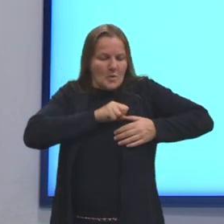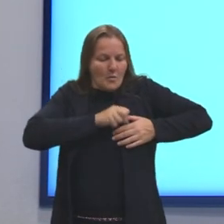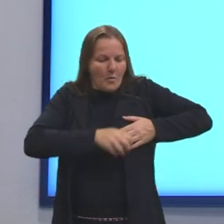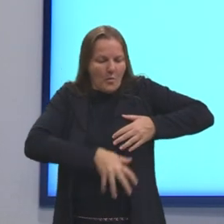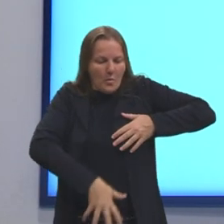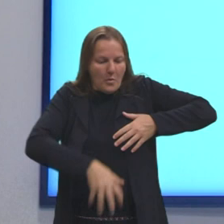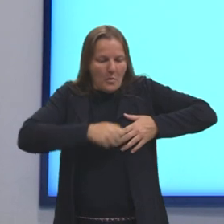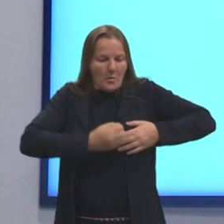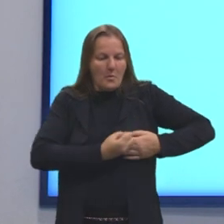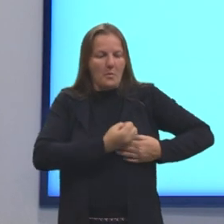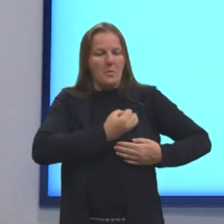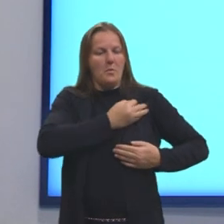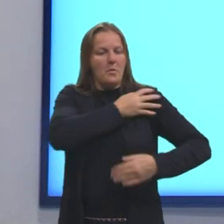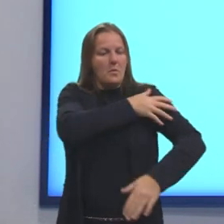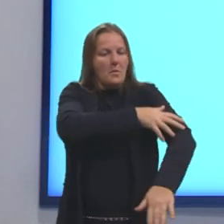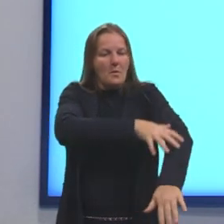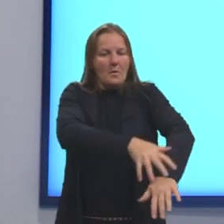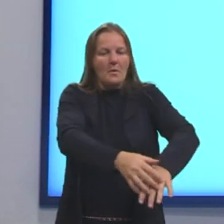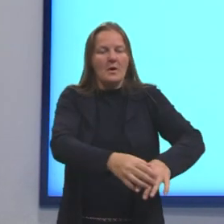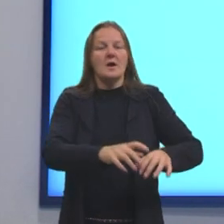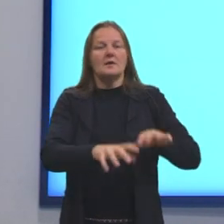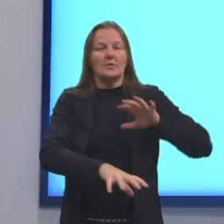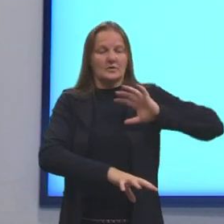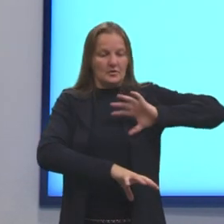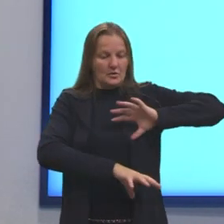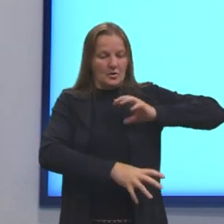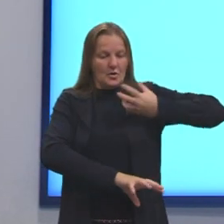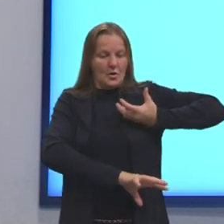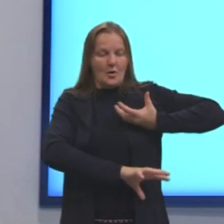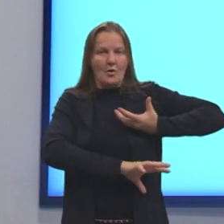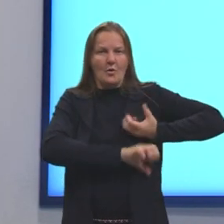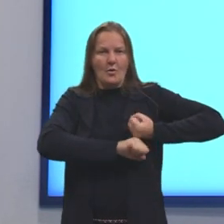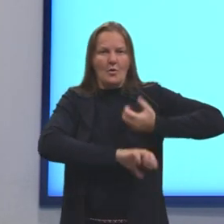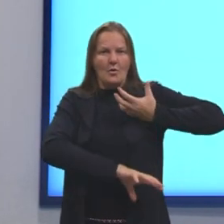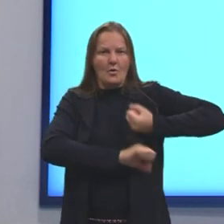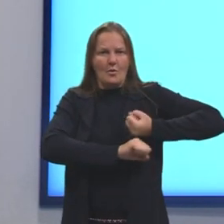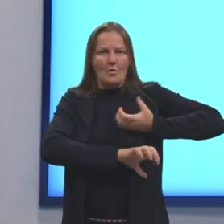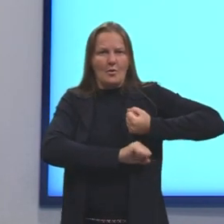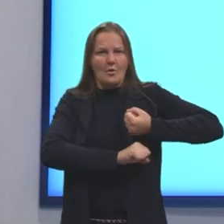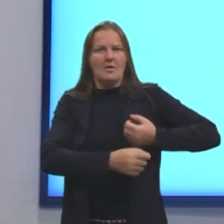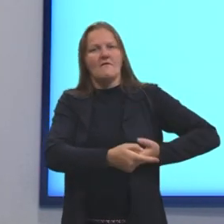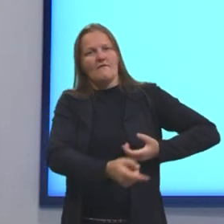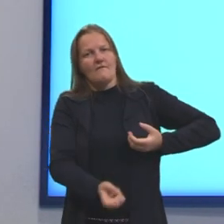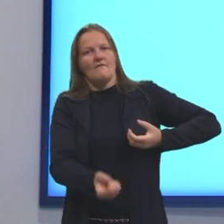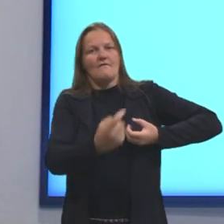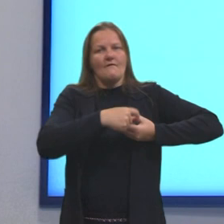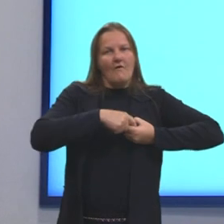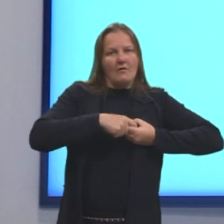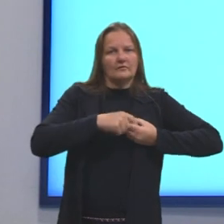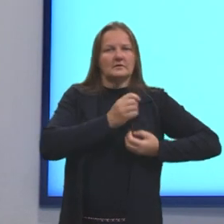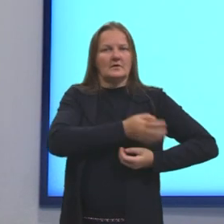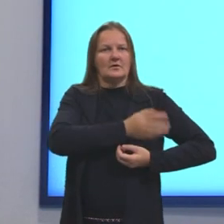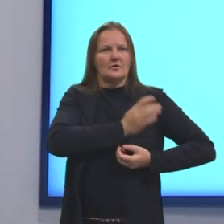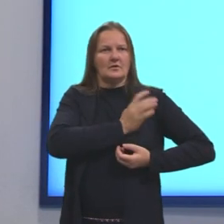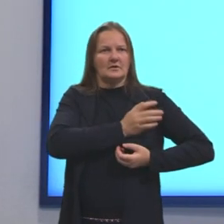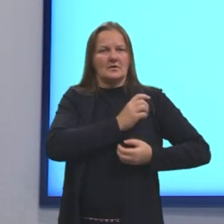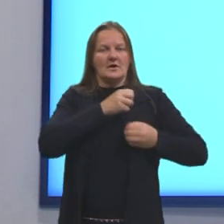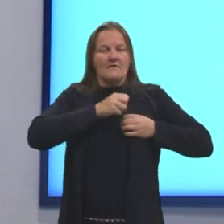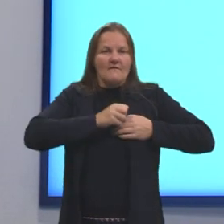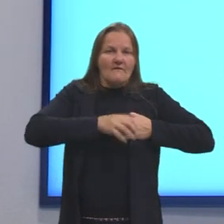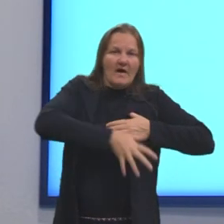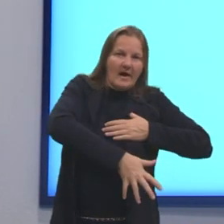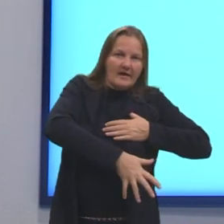levado de volta para o coração, através das vênulas, que vão fazer o caminho contrário.